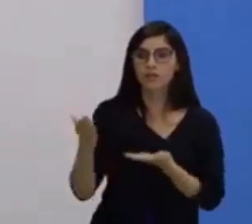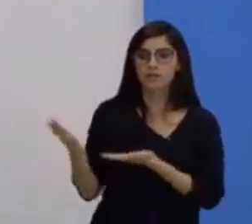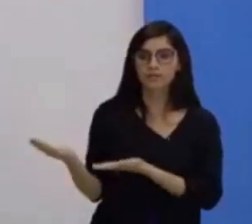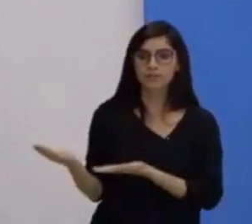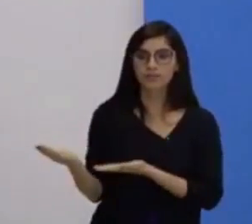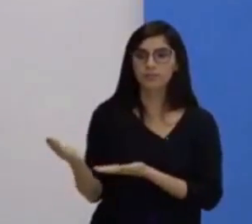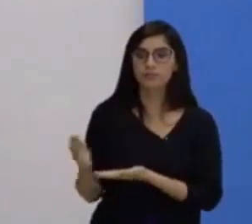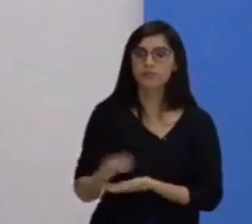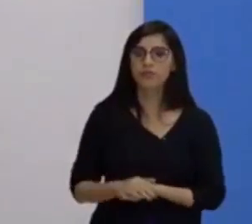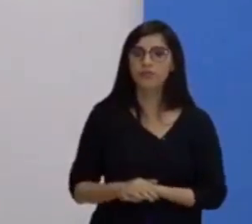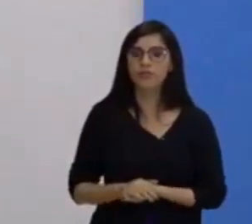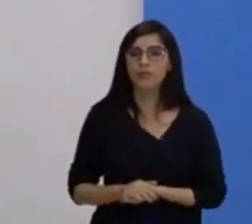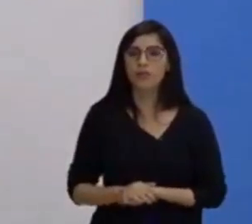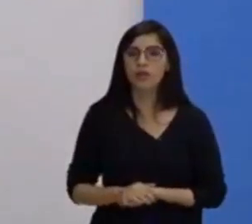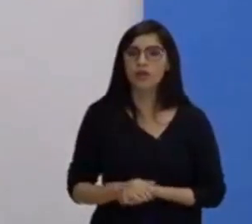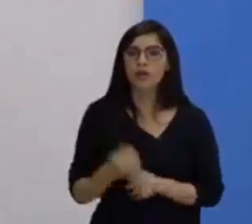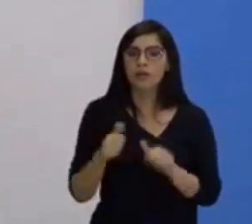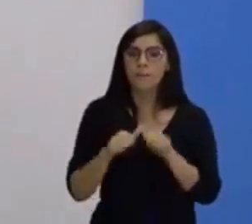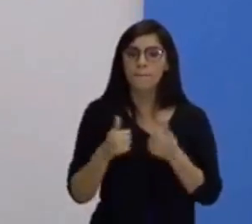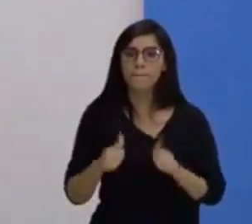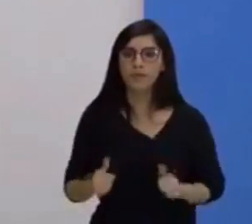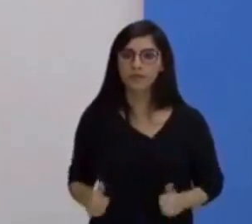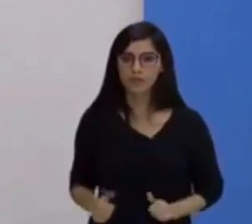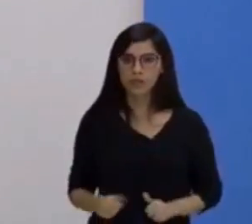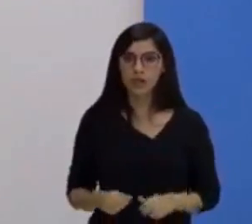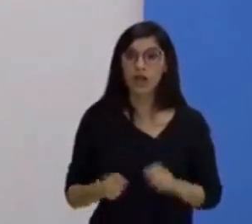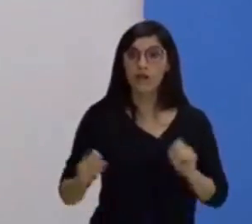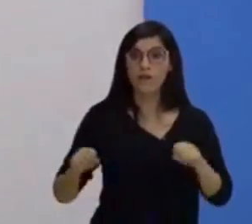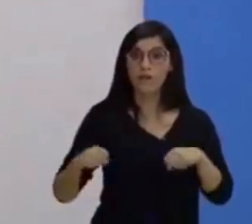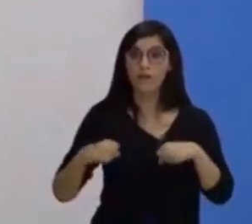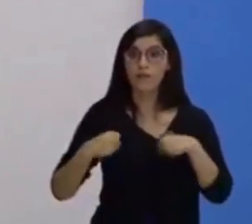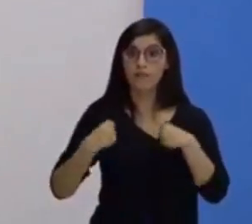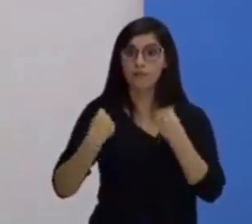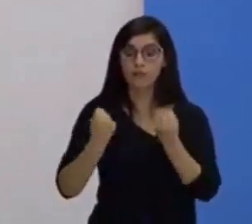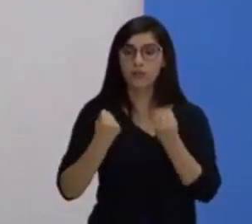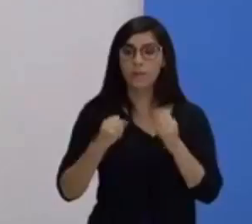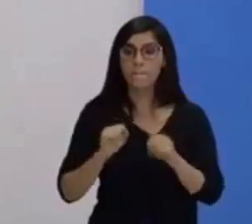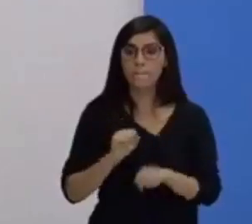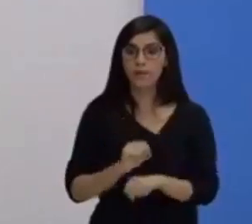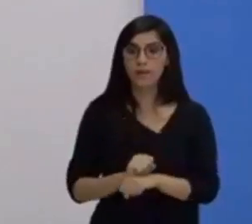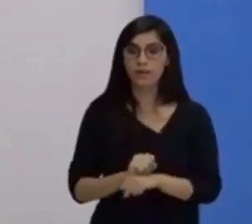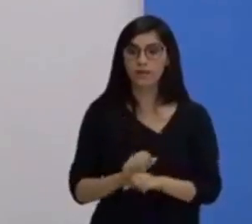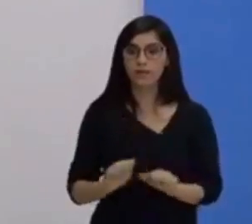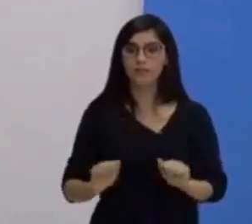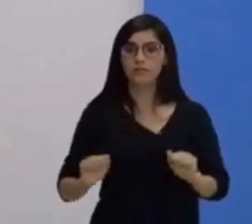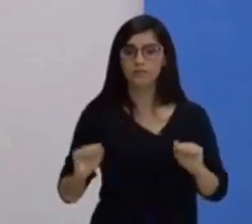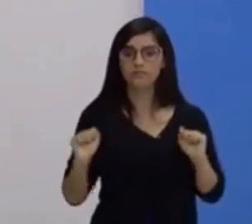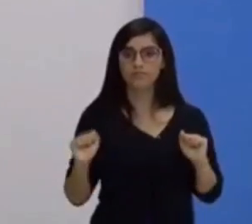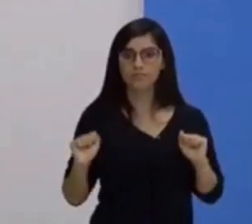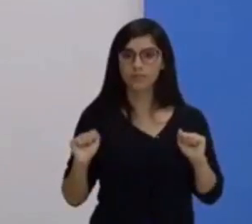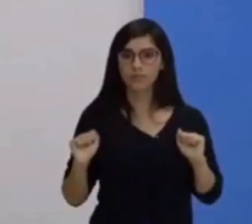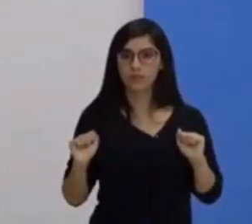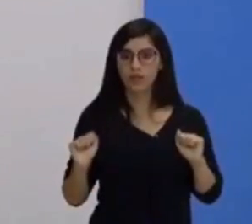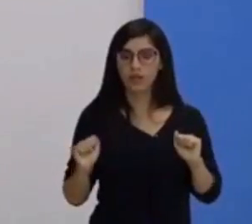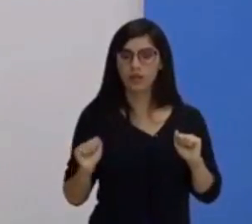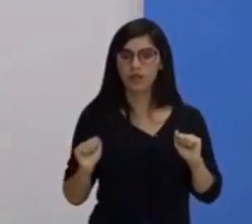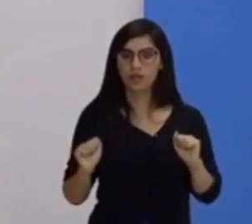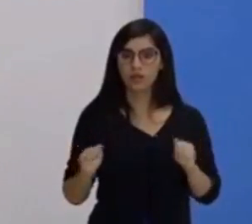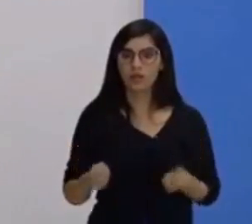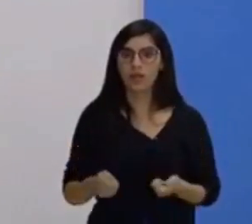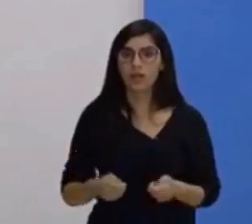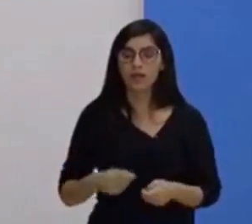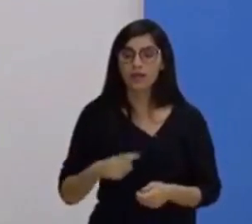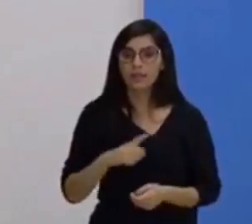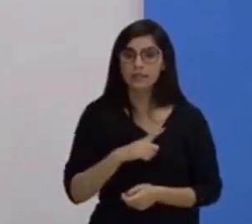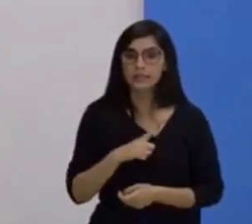tipo de força que explica o fato de haver força produzindo calor e não produção de